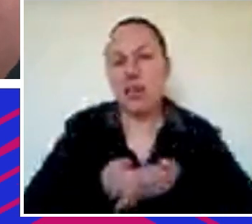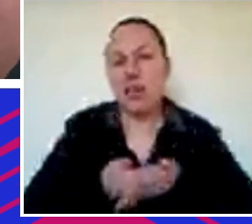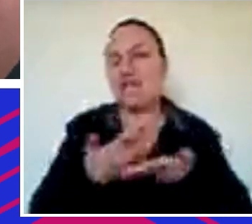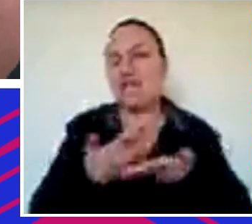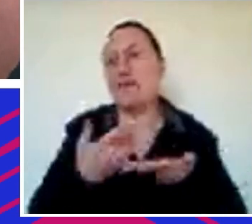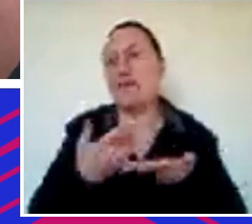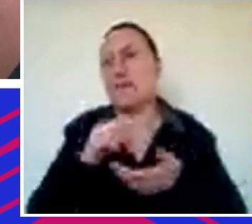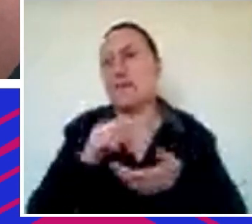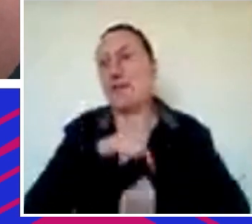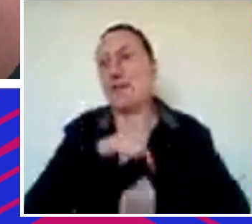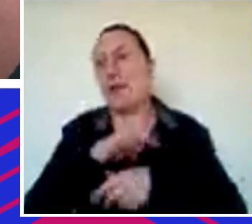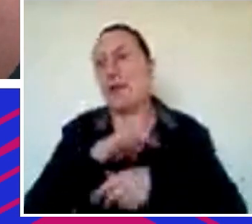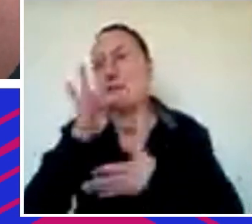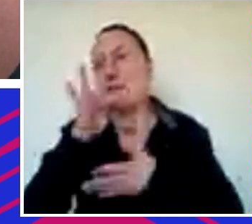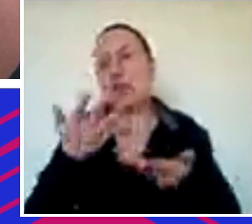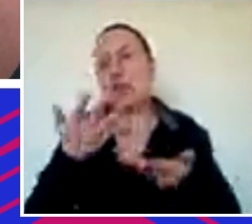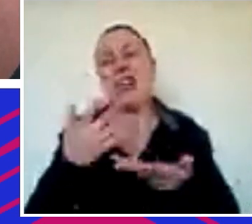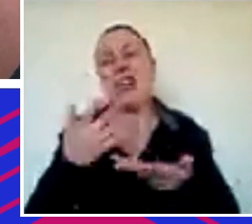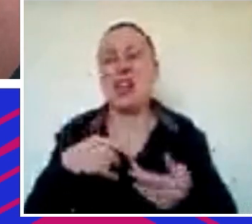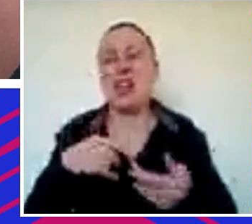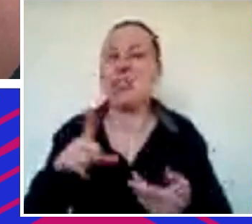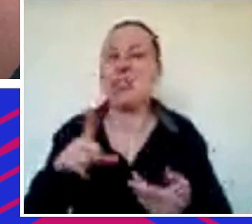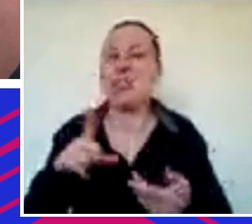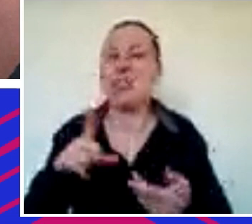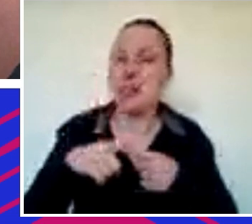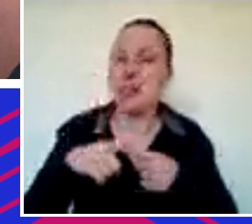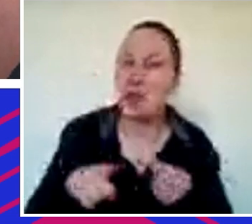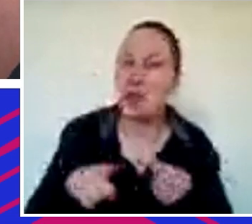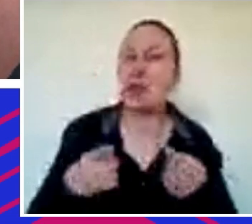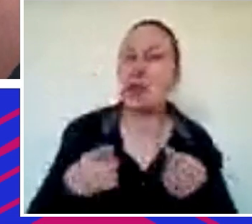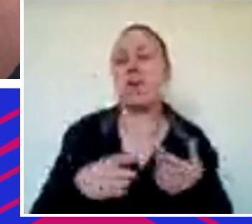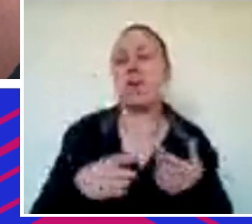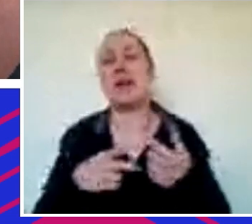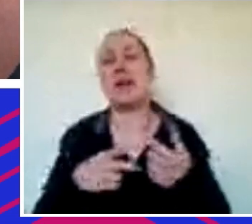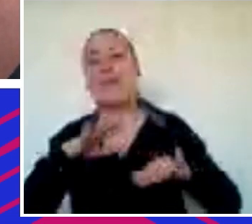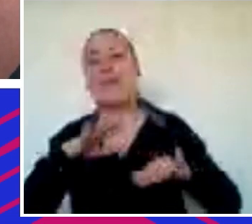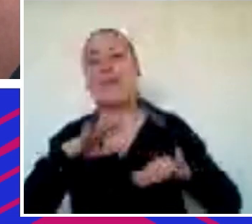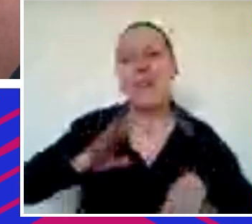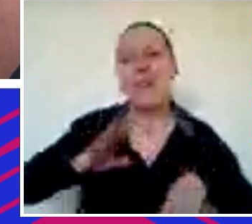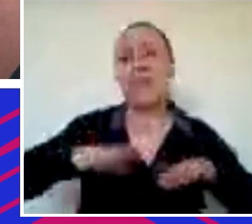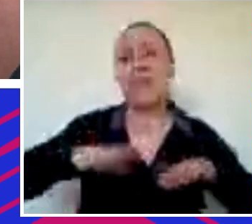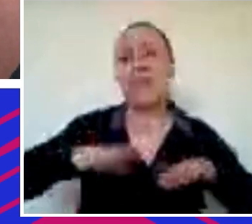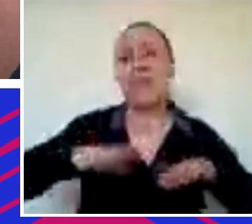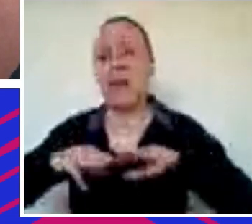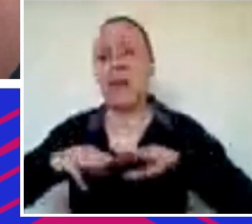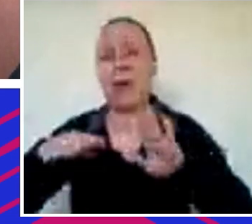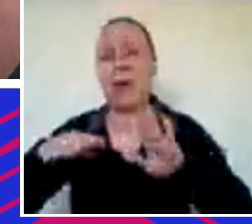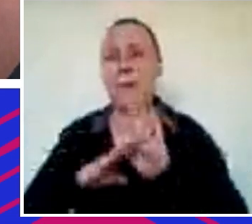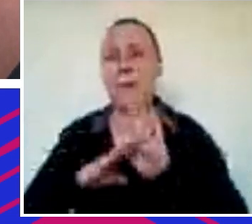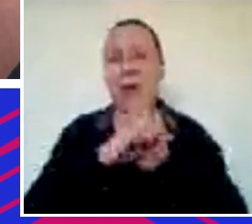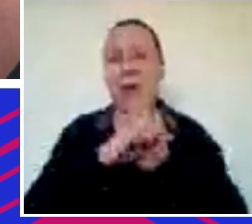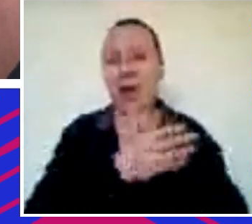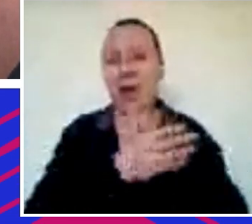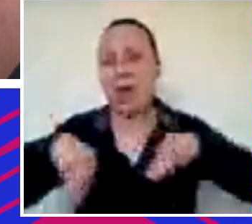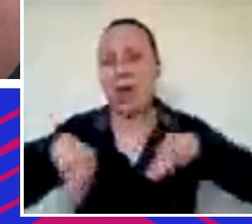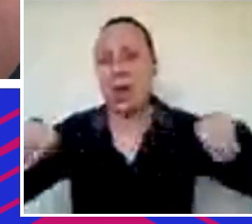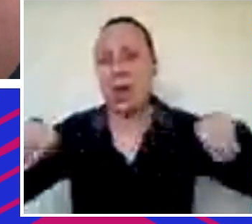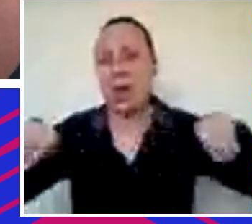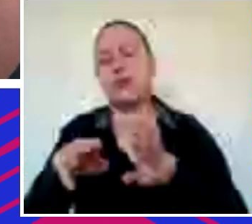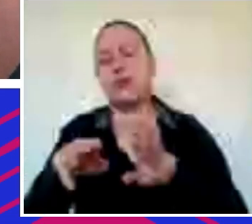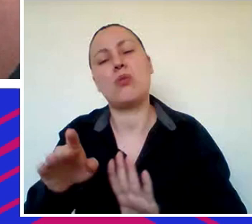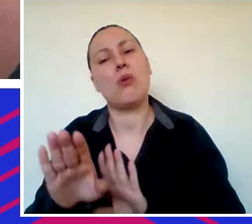da pandemia, ainda tem risco, tem volatilidade, né? Os mercados estão com comportamentos únicos, né?